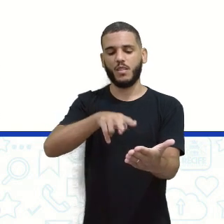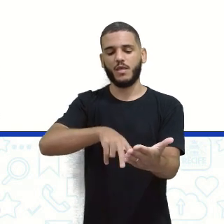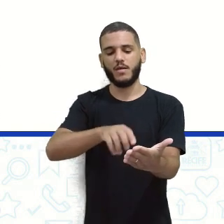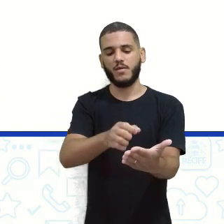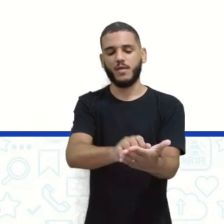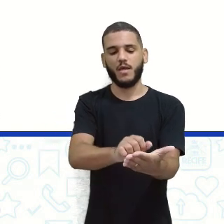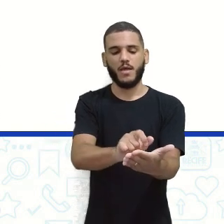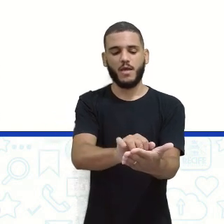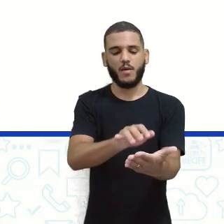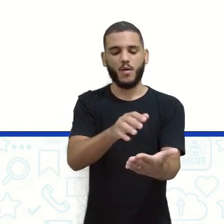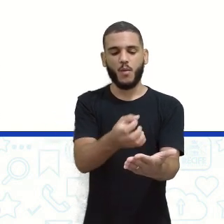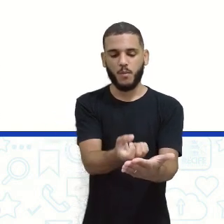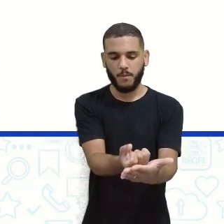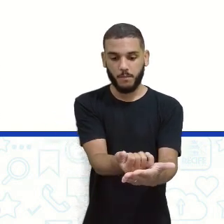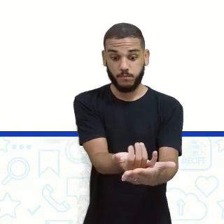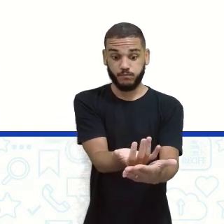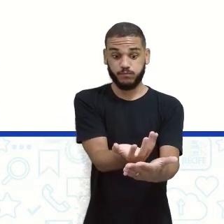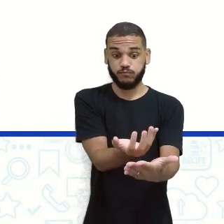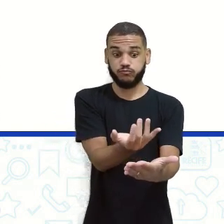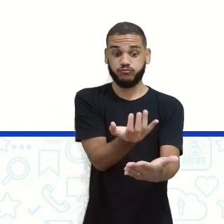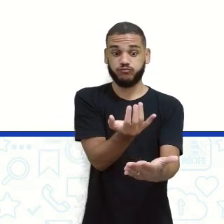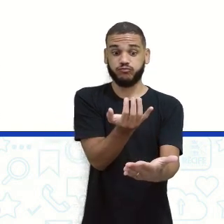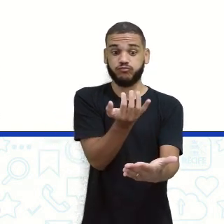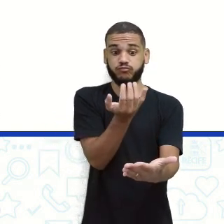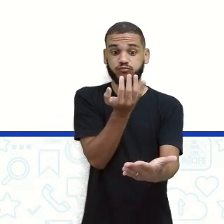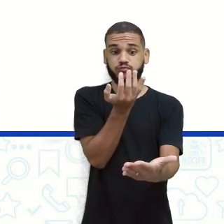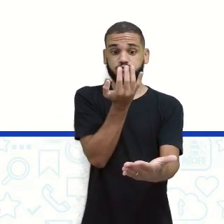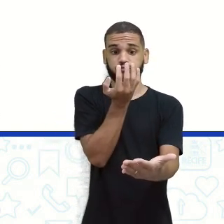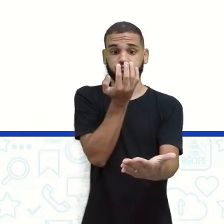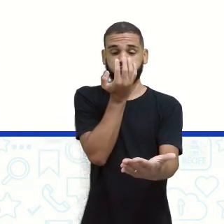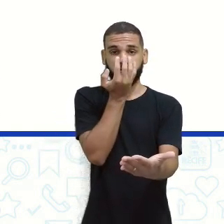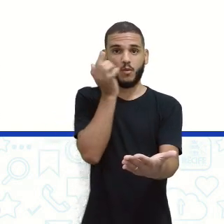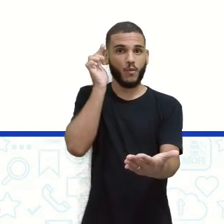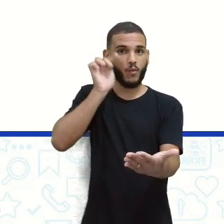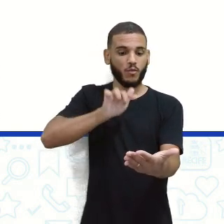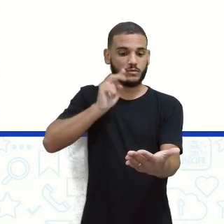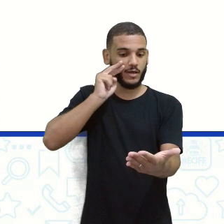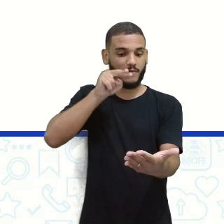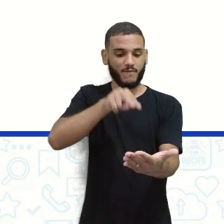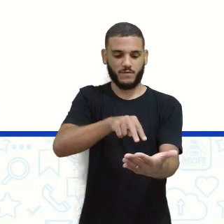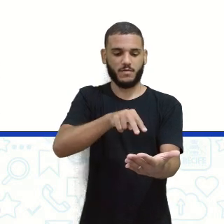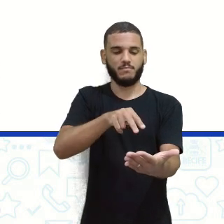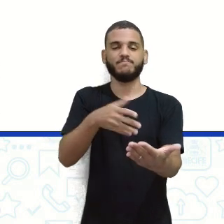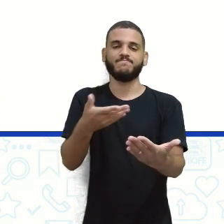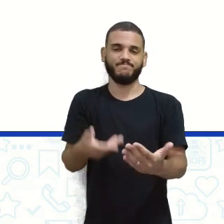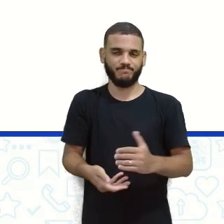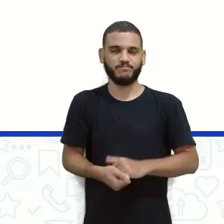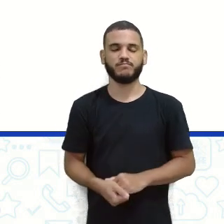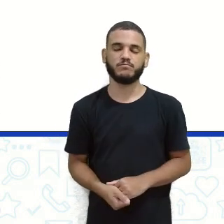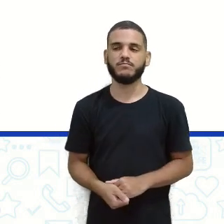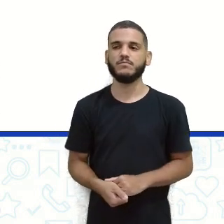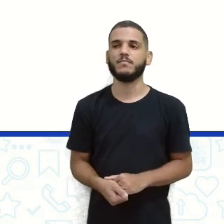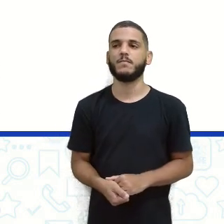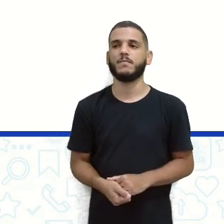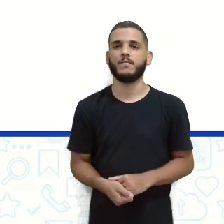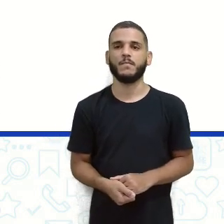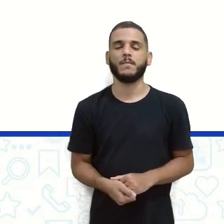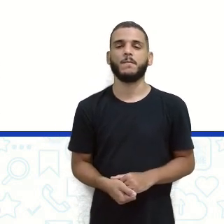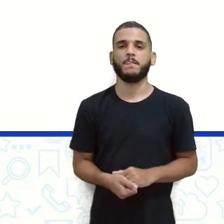olhos dela. Então, quando a luz bate no objeto, gente, e a gente enxerga o objeto, lembra disso, aquela luz está